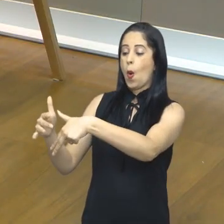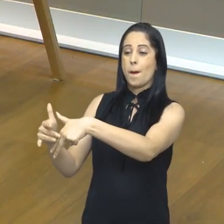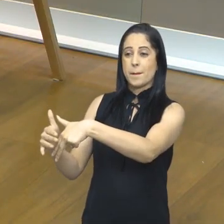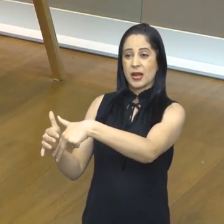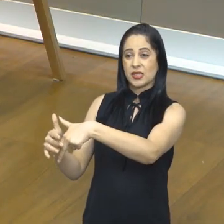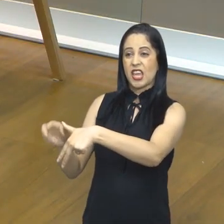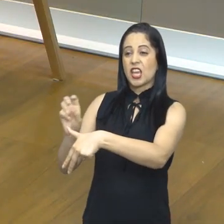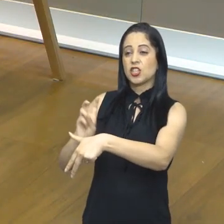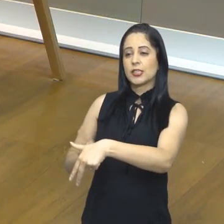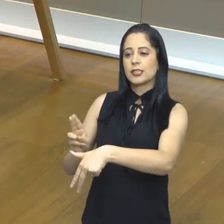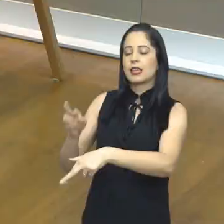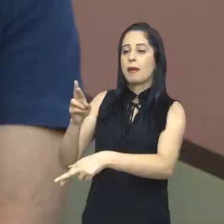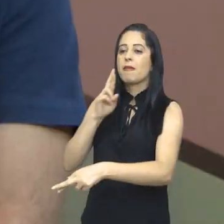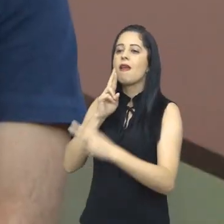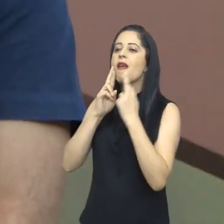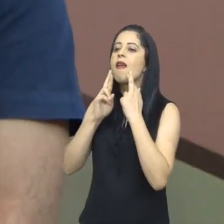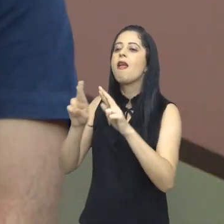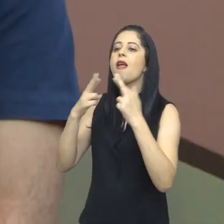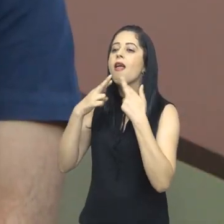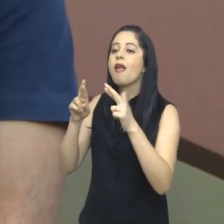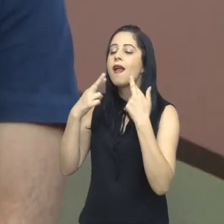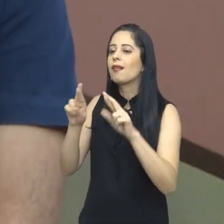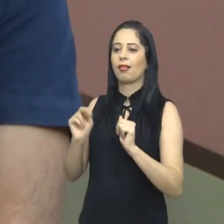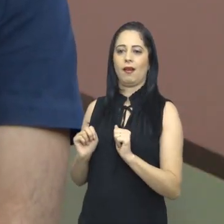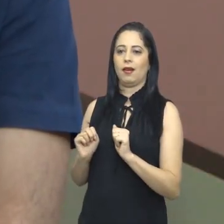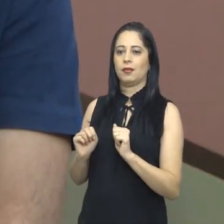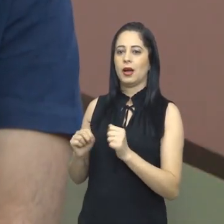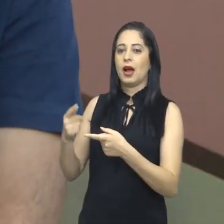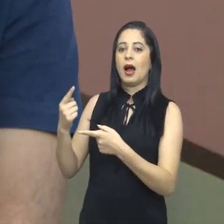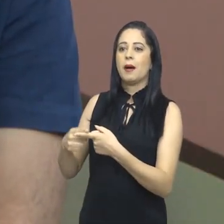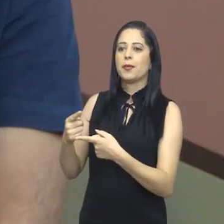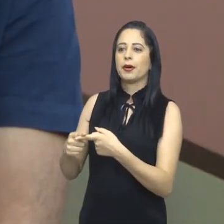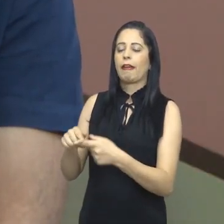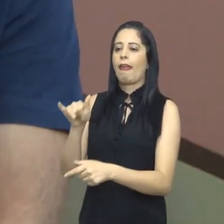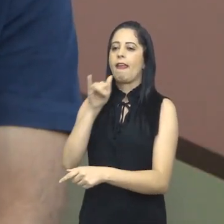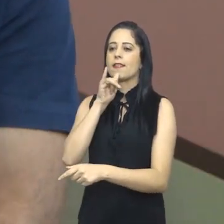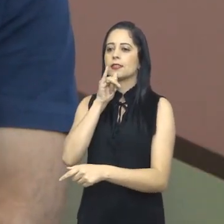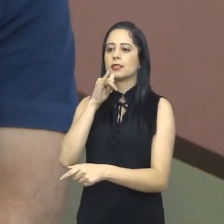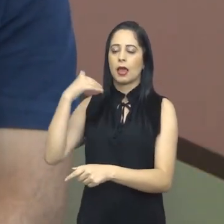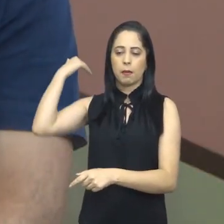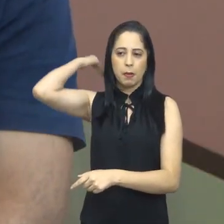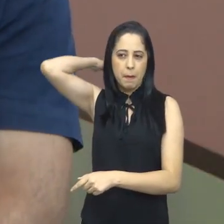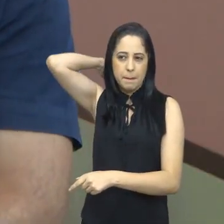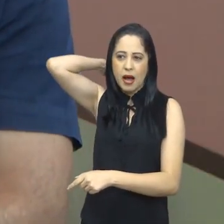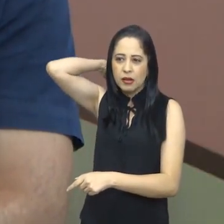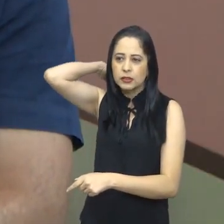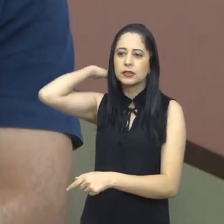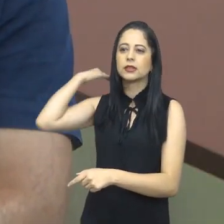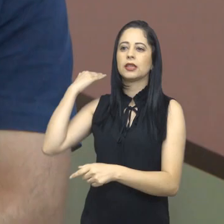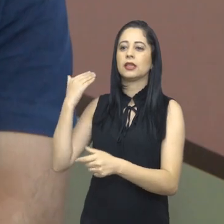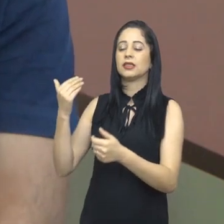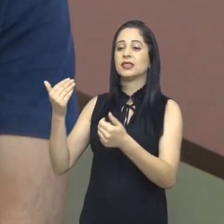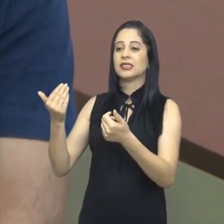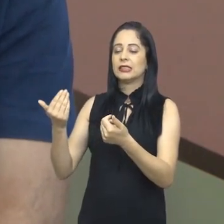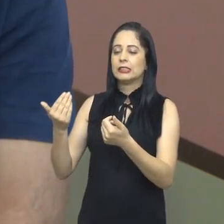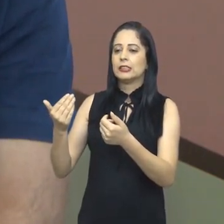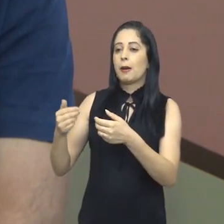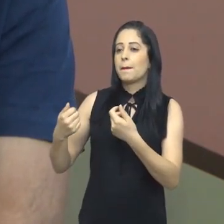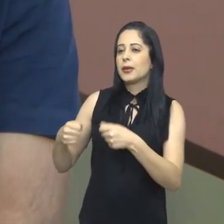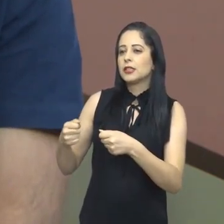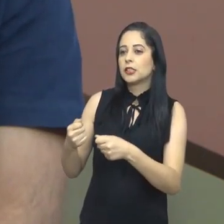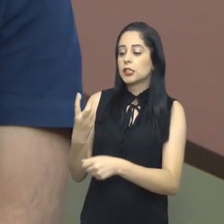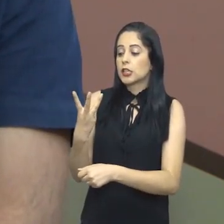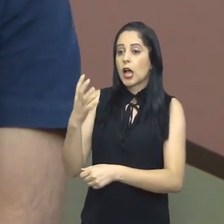mais angustiantes dos pacientes. Tal qual outras pneumonia muito volumosas, que cometem grande parte do